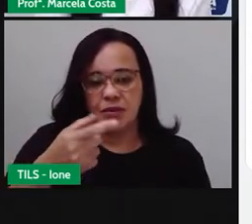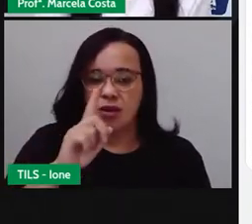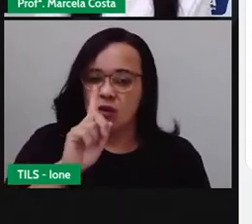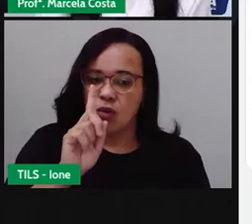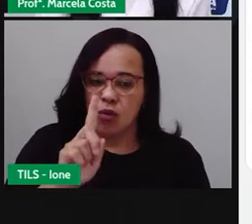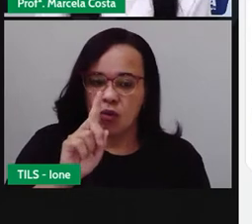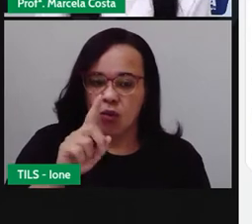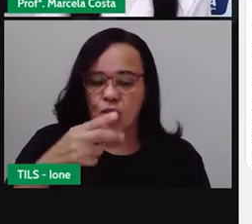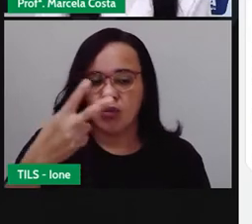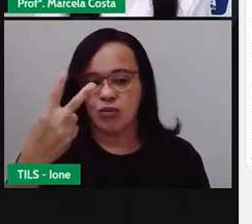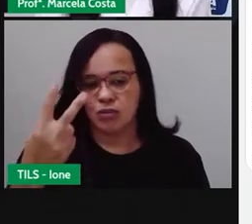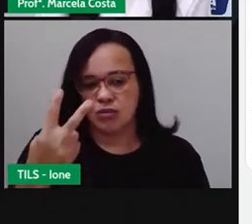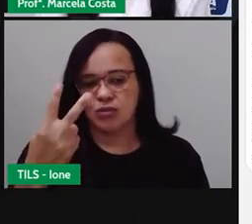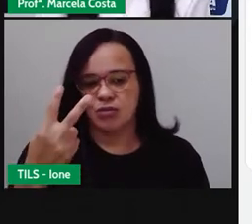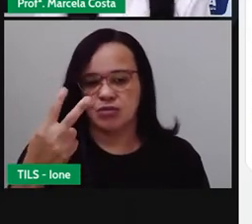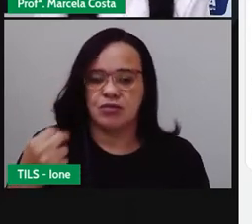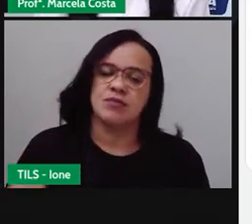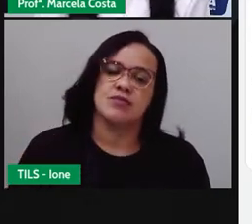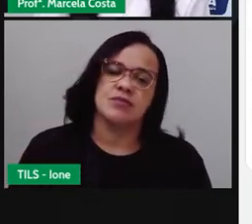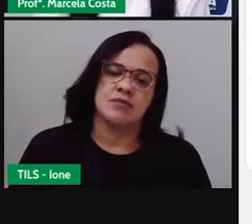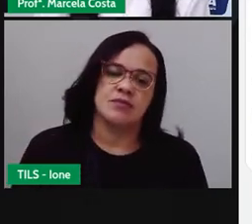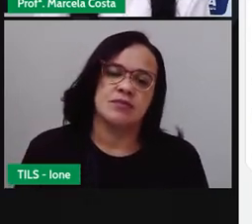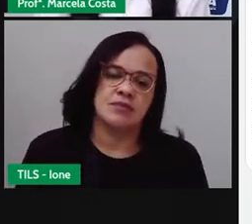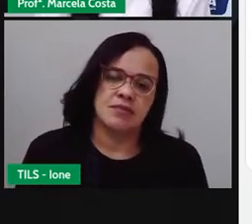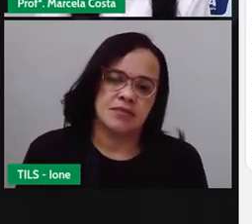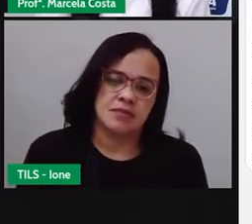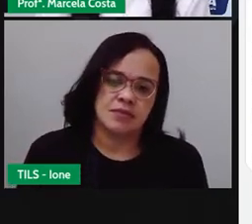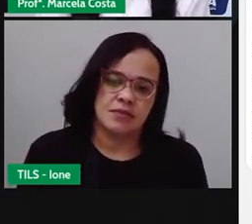embaixo do número 22.